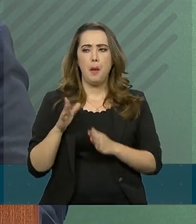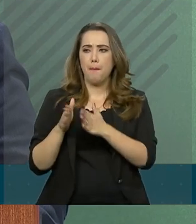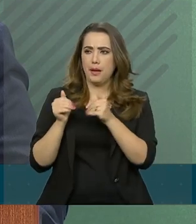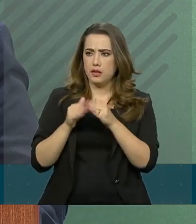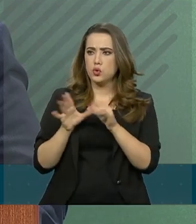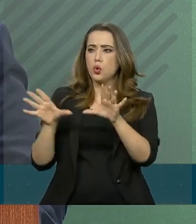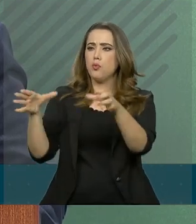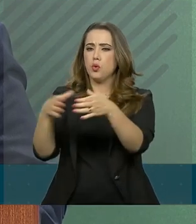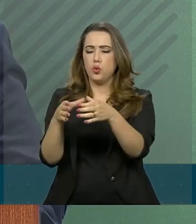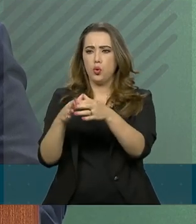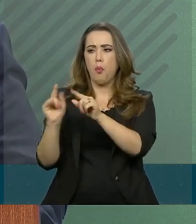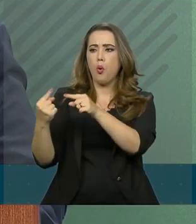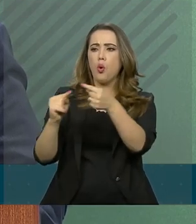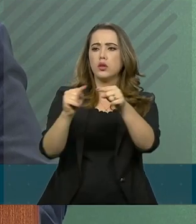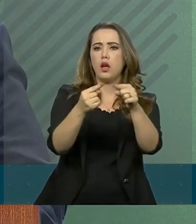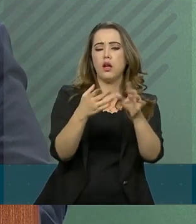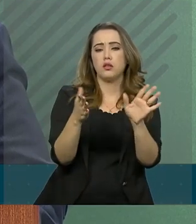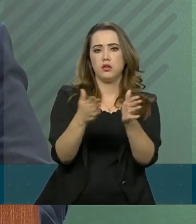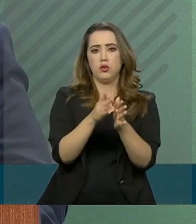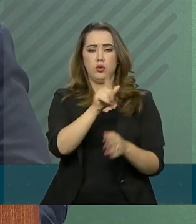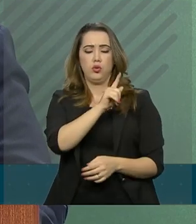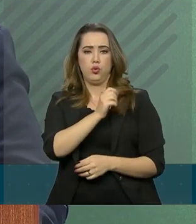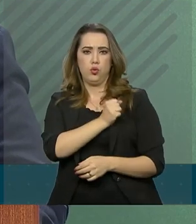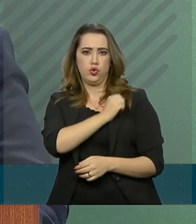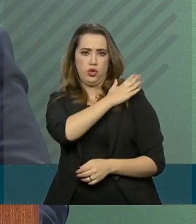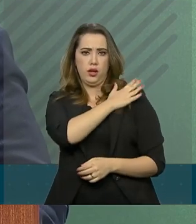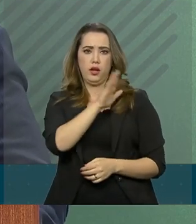mantenha contato com o general Baganha.